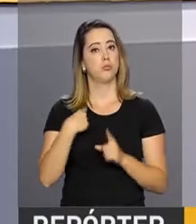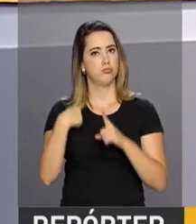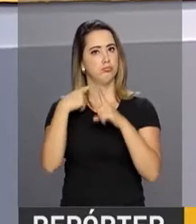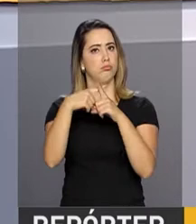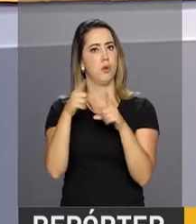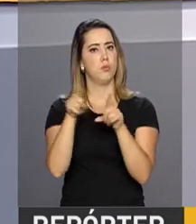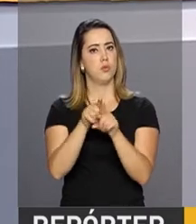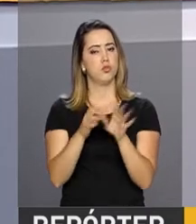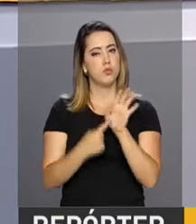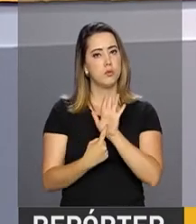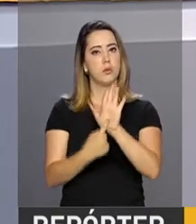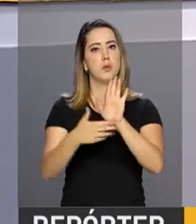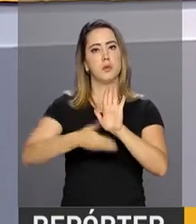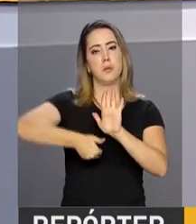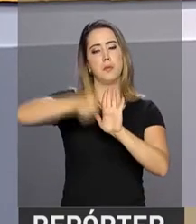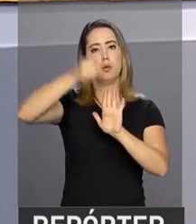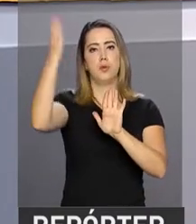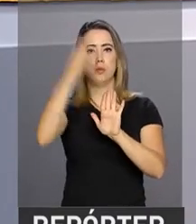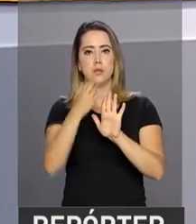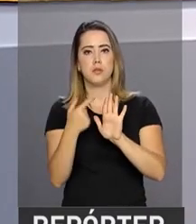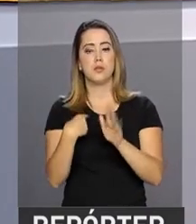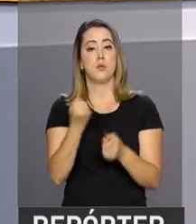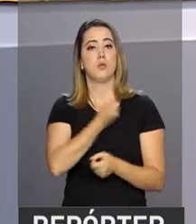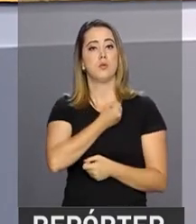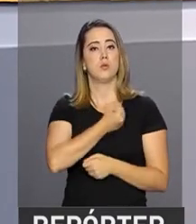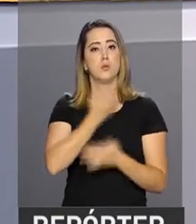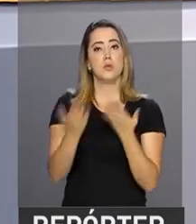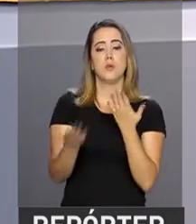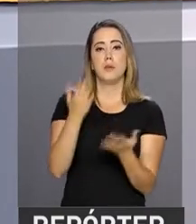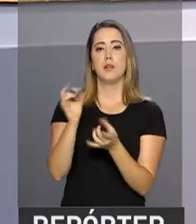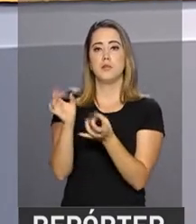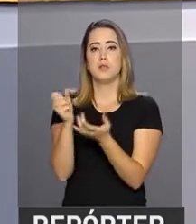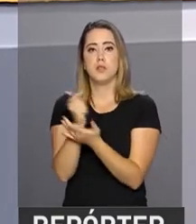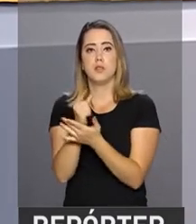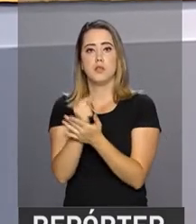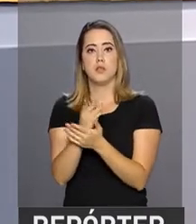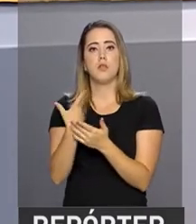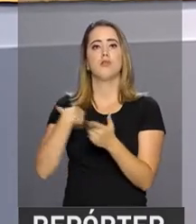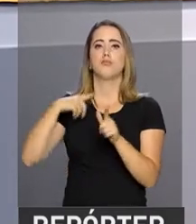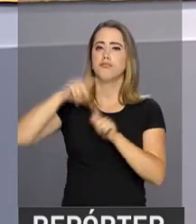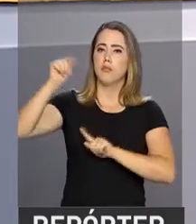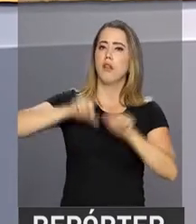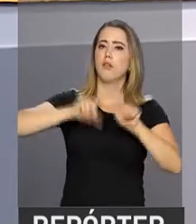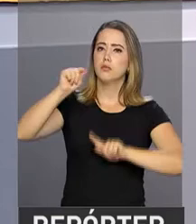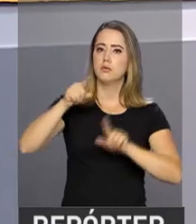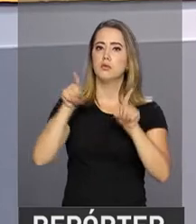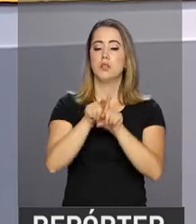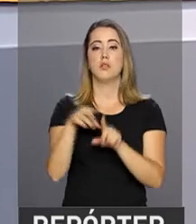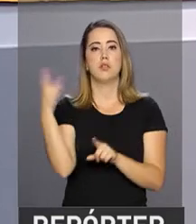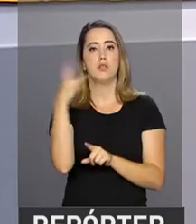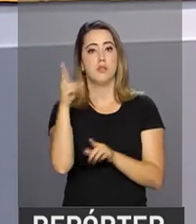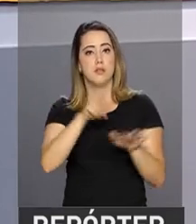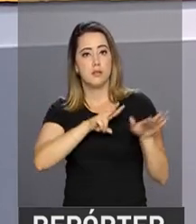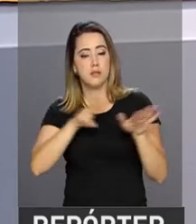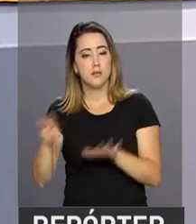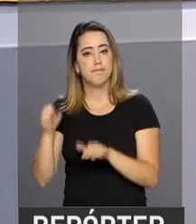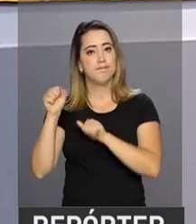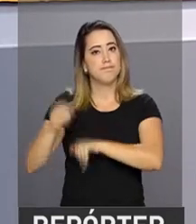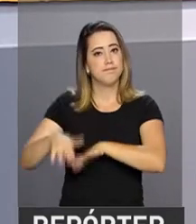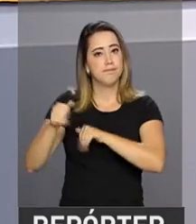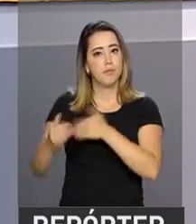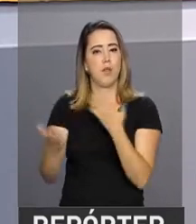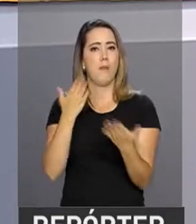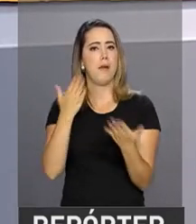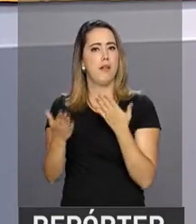a recuperação do Brasil. Os números da balança comercial brasileira vem registrando vários recordes. Na terceira semana de setembro, a